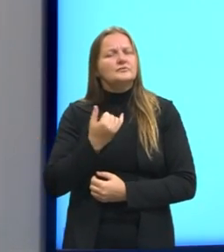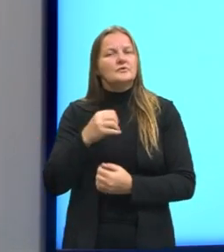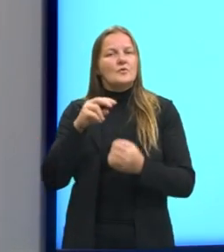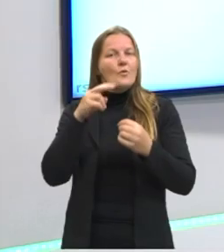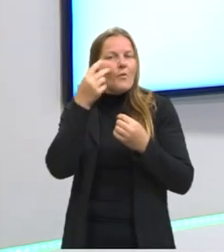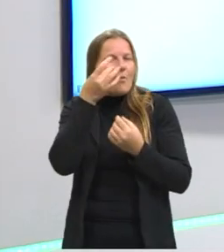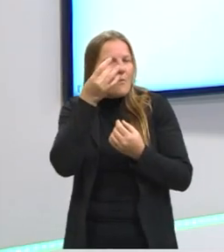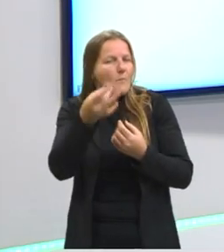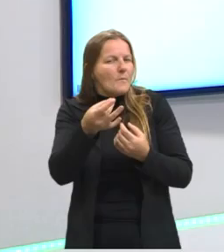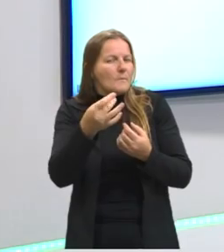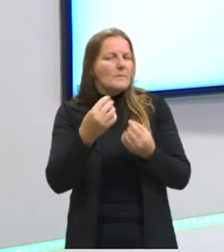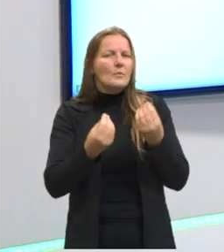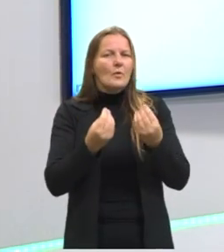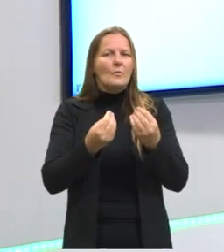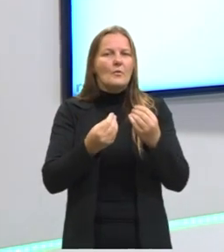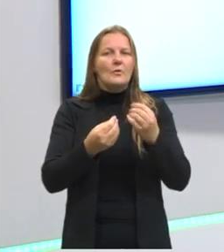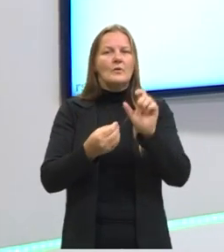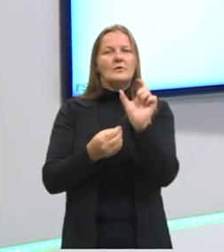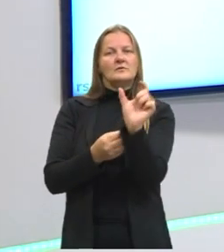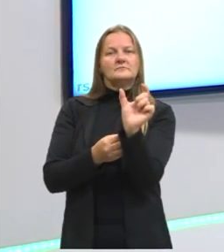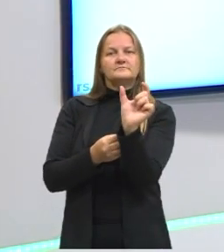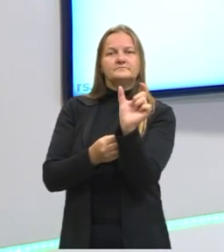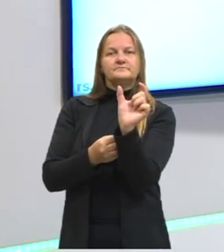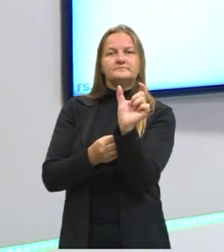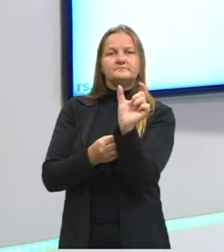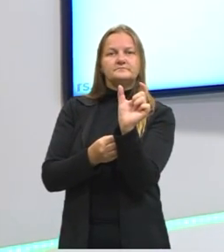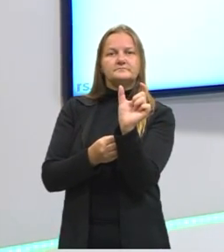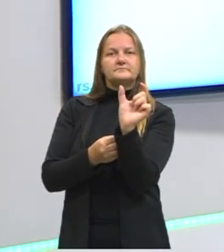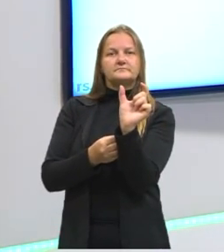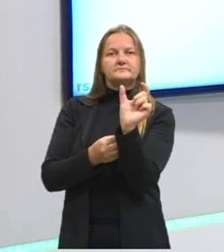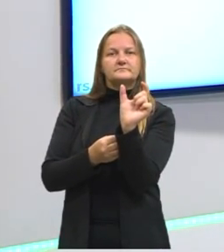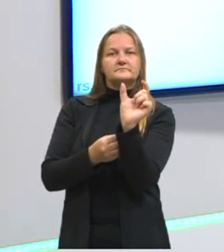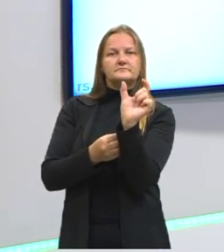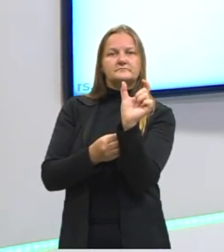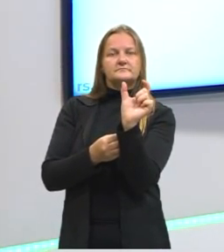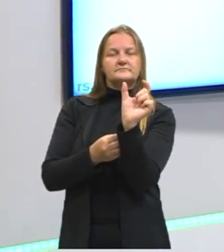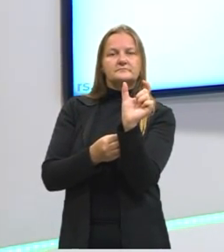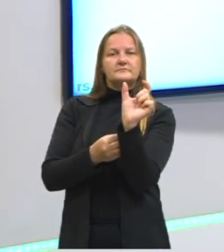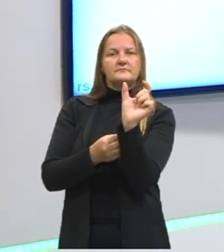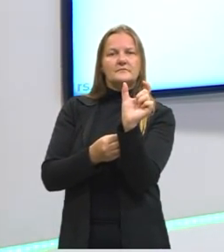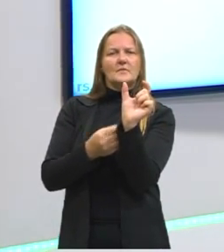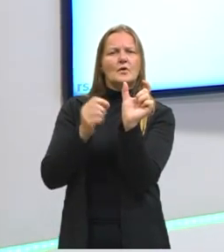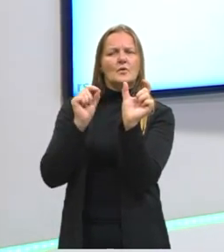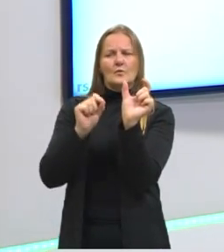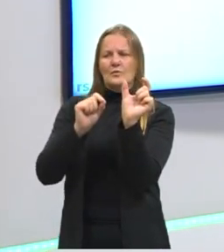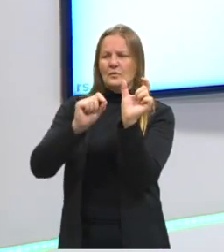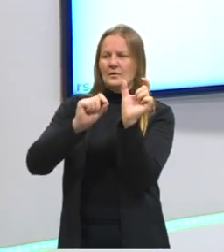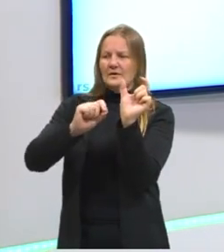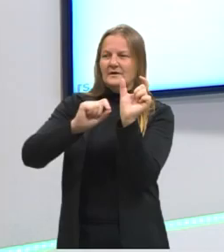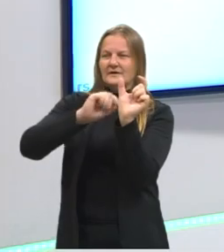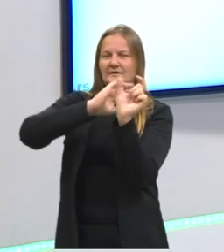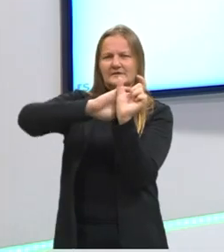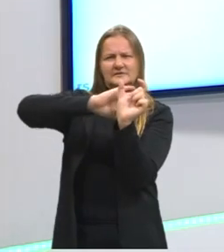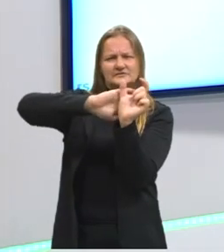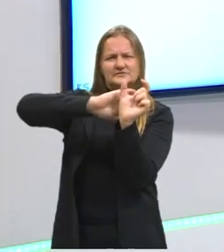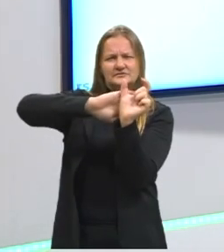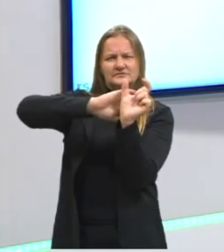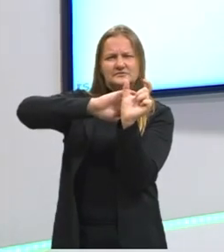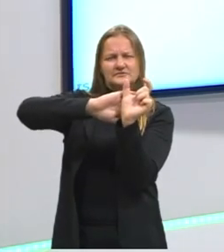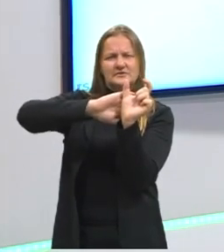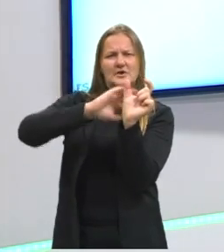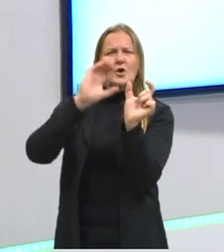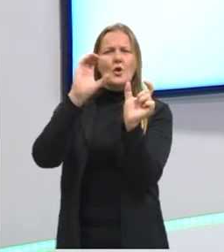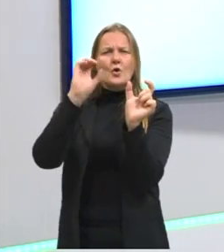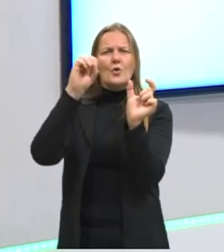olhar conotativo, uma característica conotativa. O que é uma característica